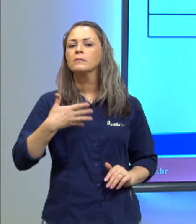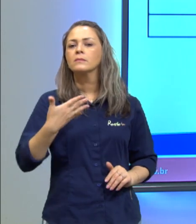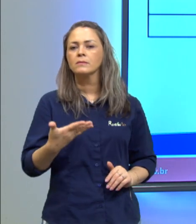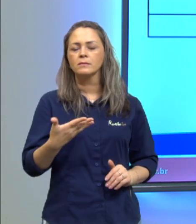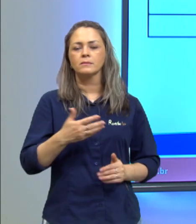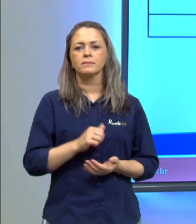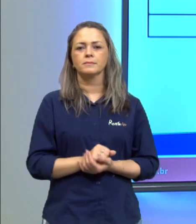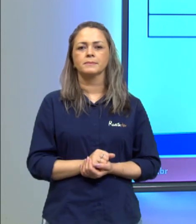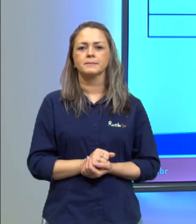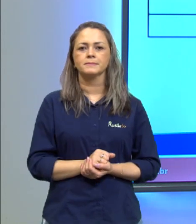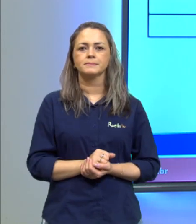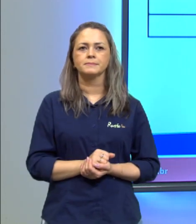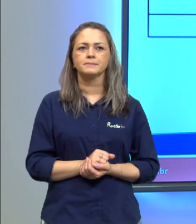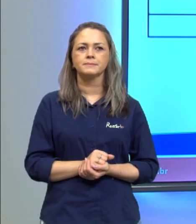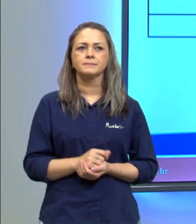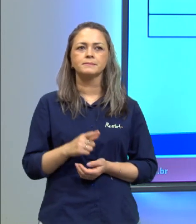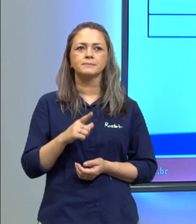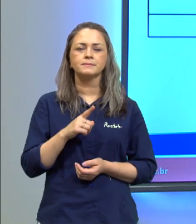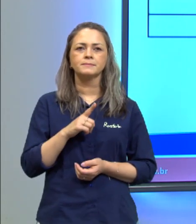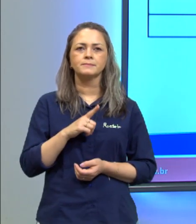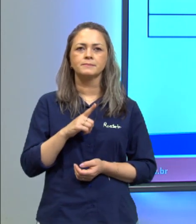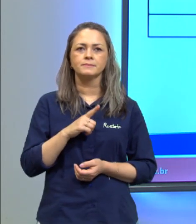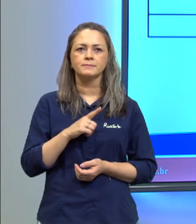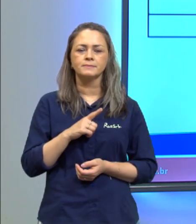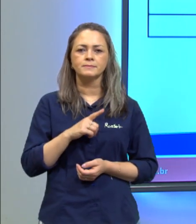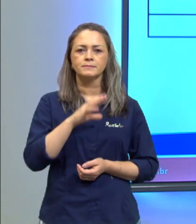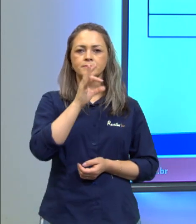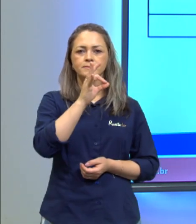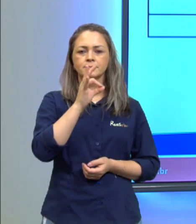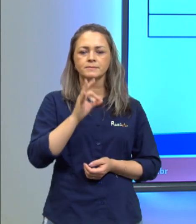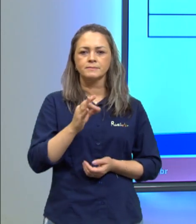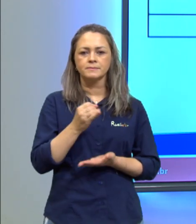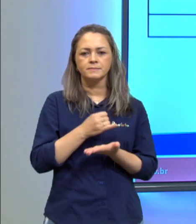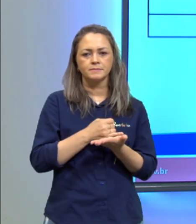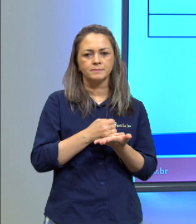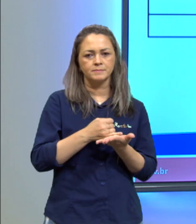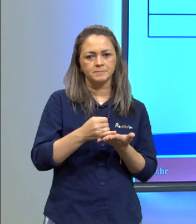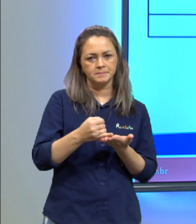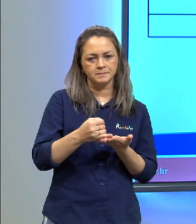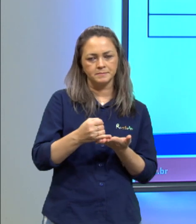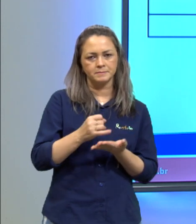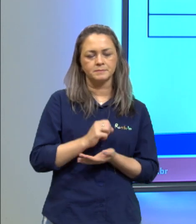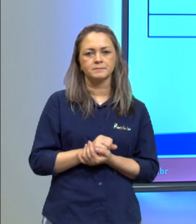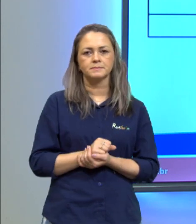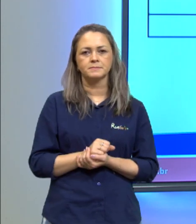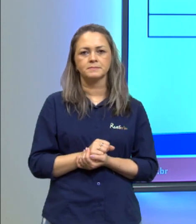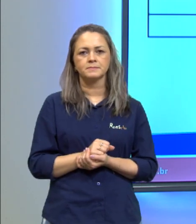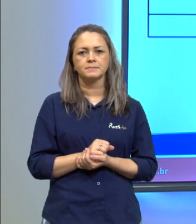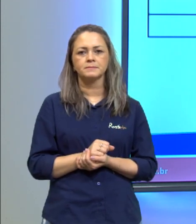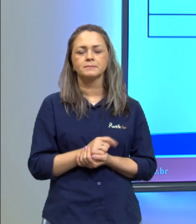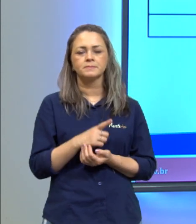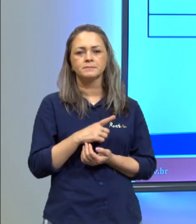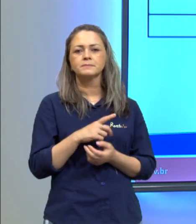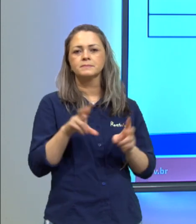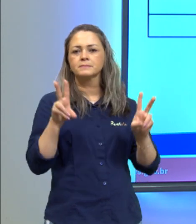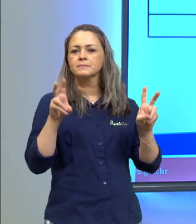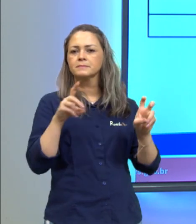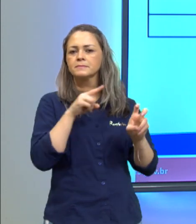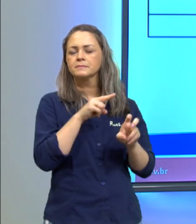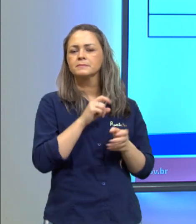o que nós temos então nós temos a taxa inicial né que foi dada lá no enunciado